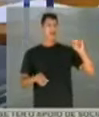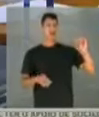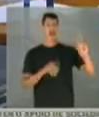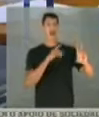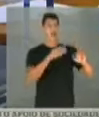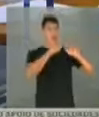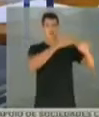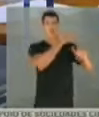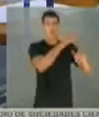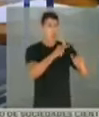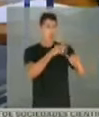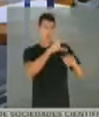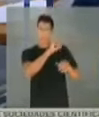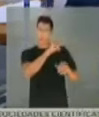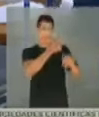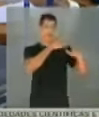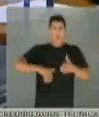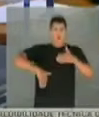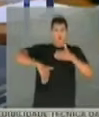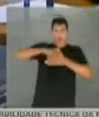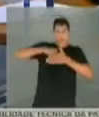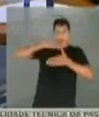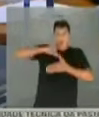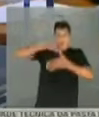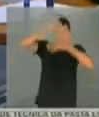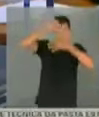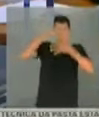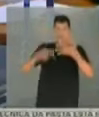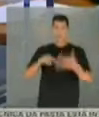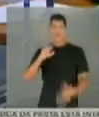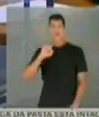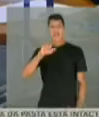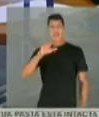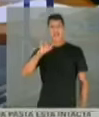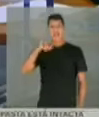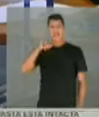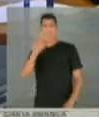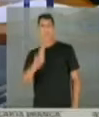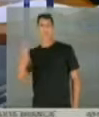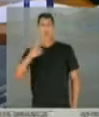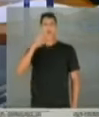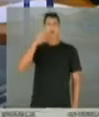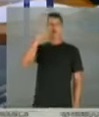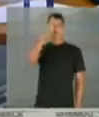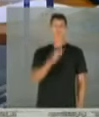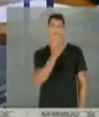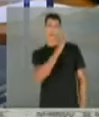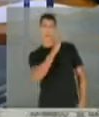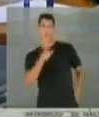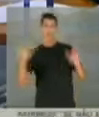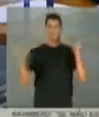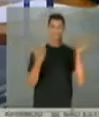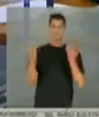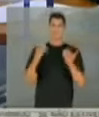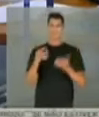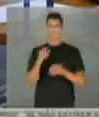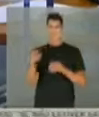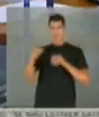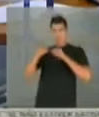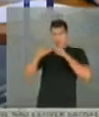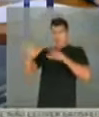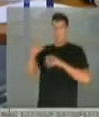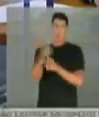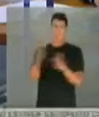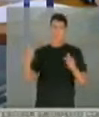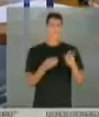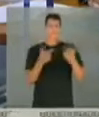transmite Covid. Copa Libertadores não transmite Covid. As eliminatórias da Copa Feminina, senhor presidente, mas essas também não transmitem